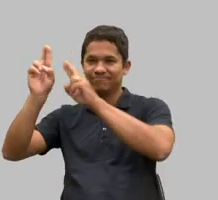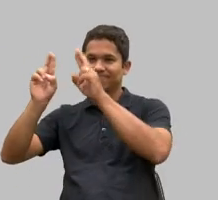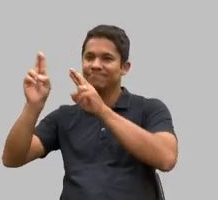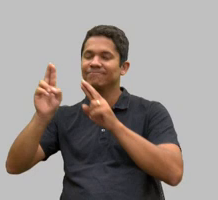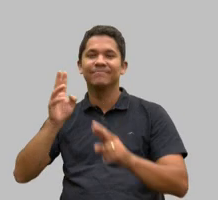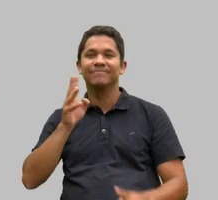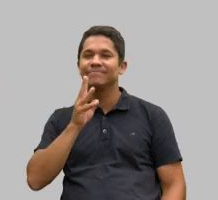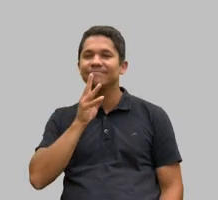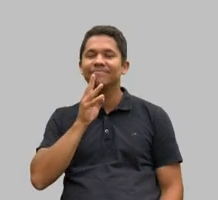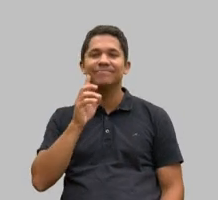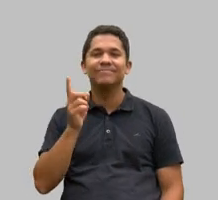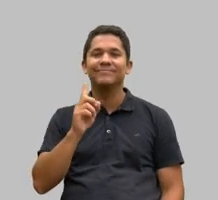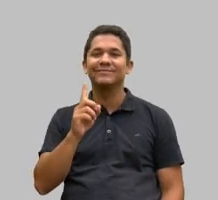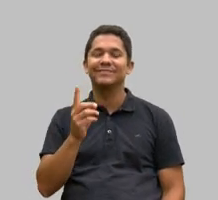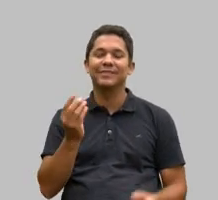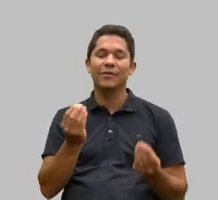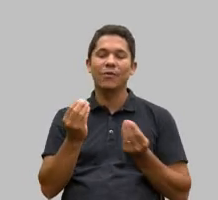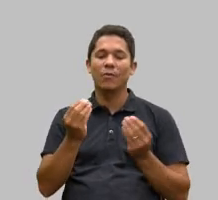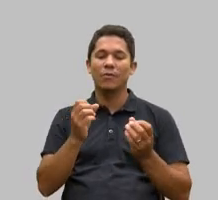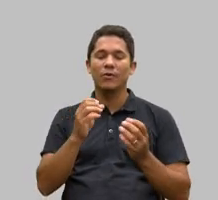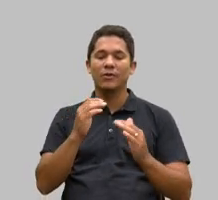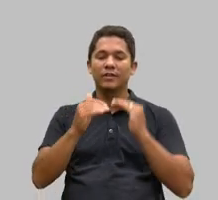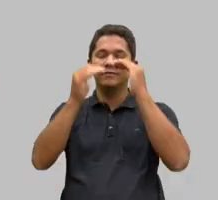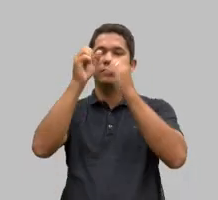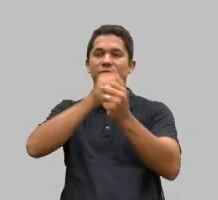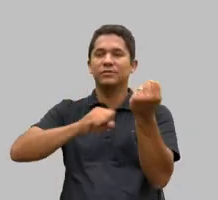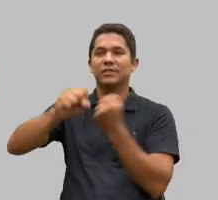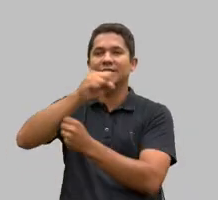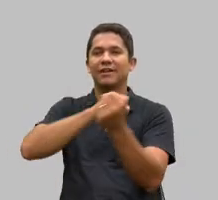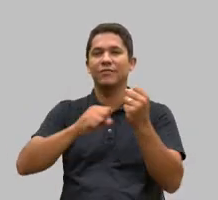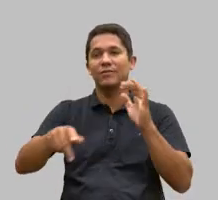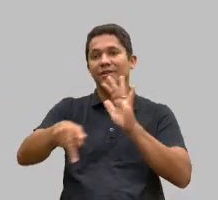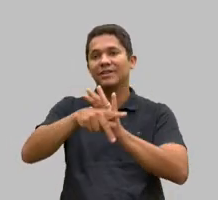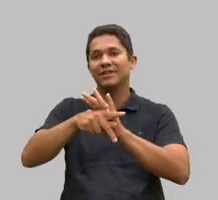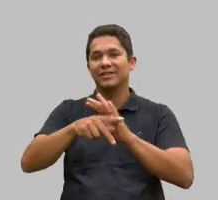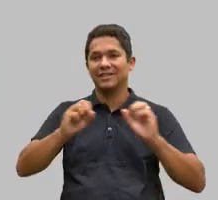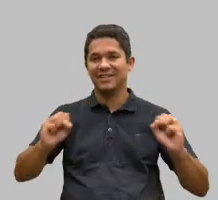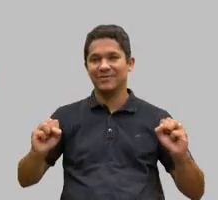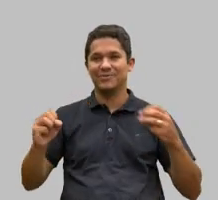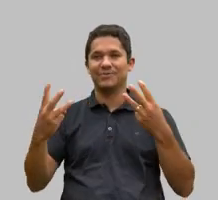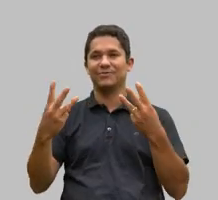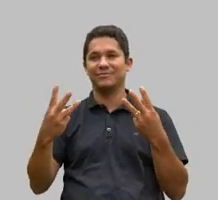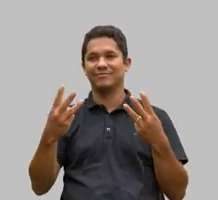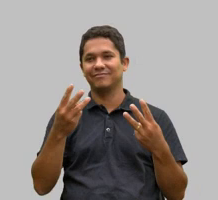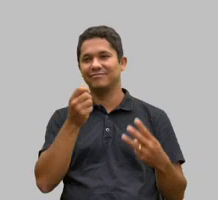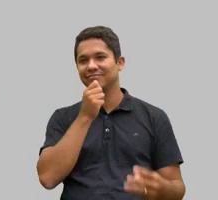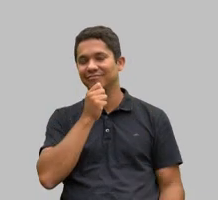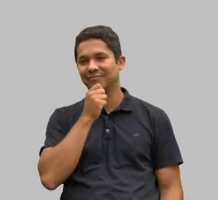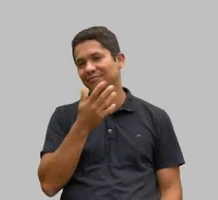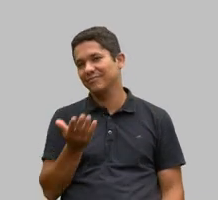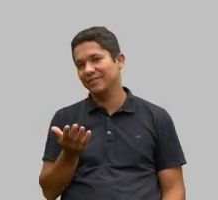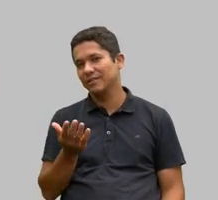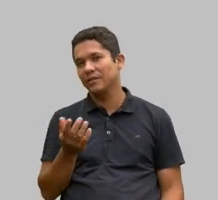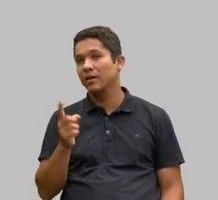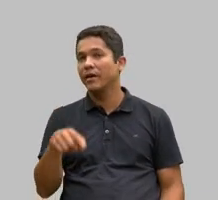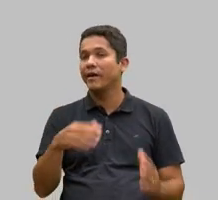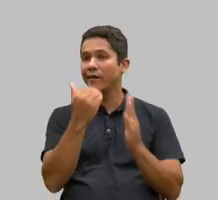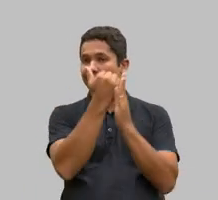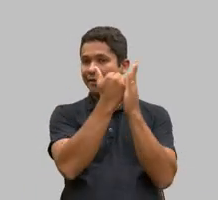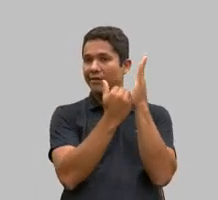a ideia de desenvolvimento sustentável da ONU. 70%. Então, apesar de ser uma agenda global importante,